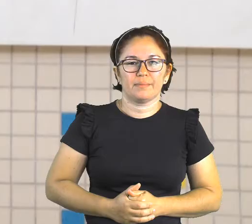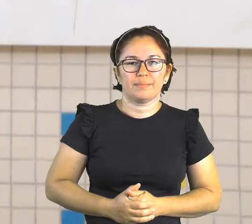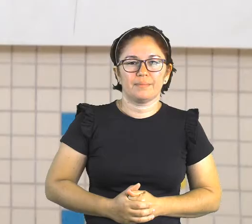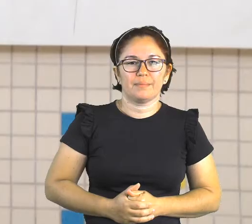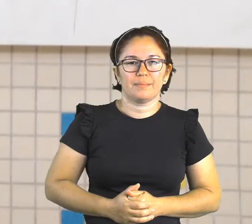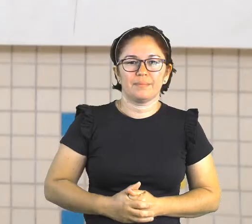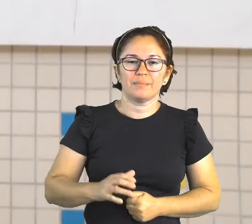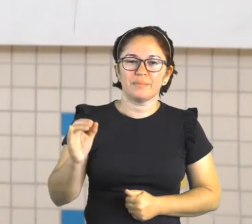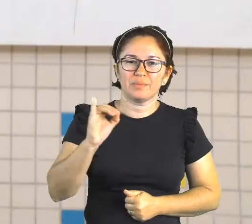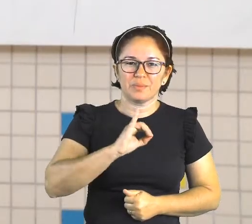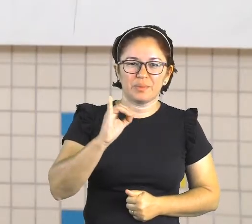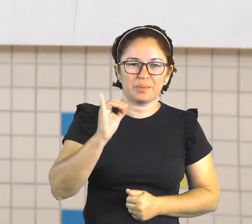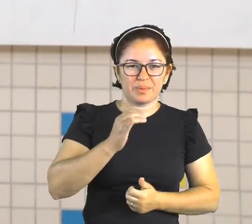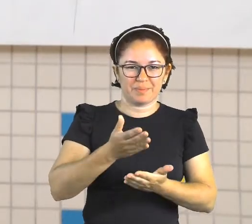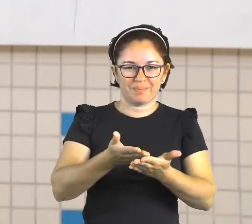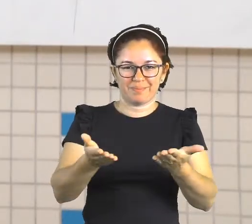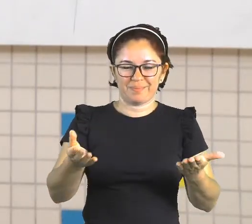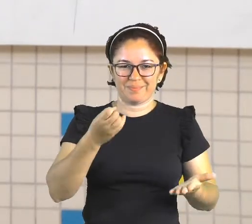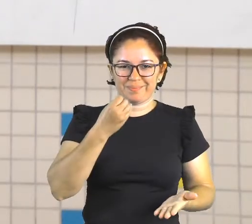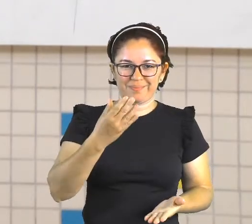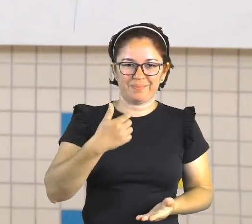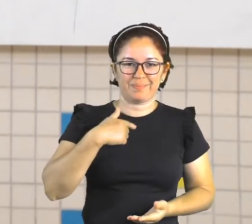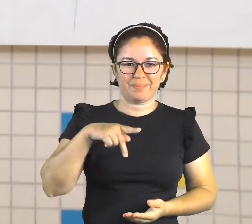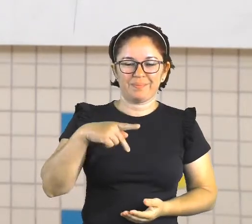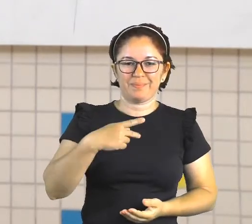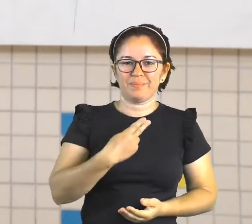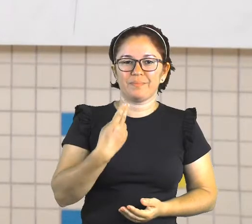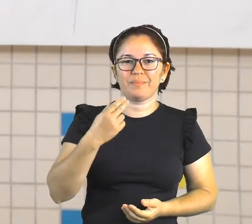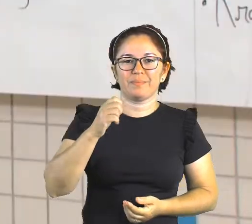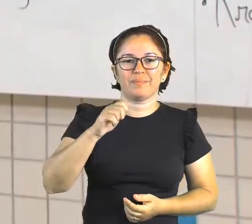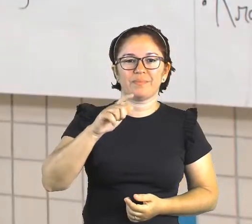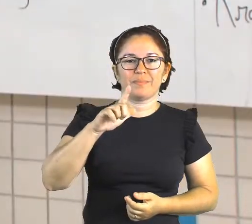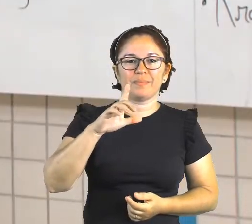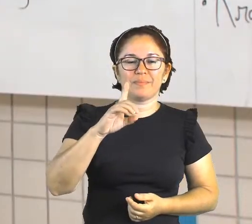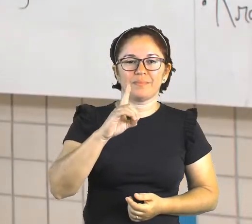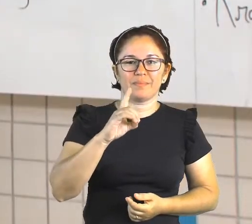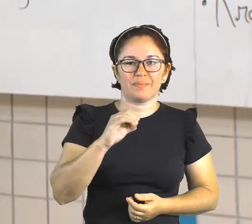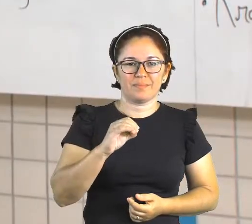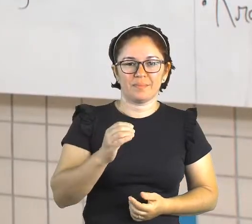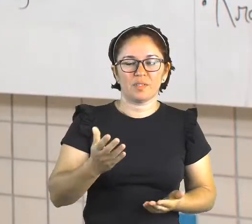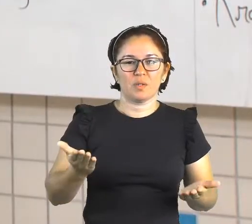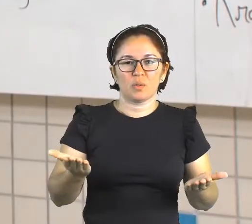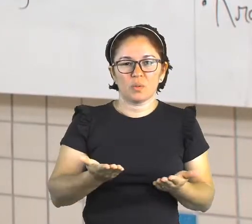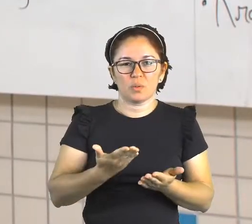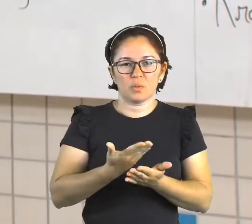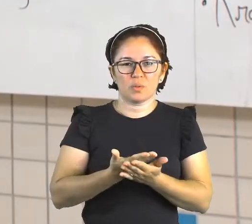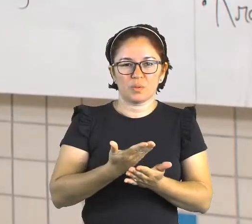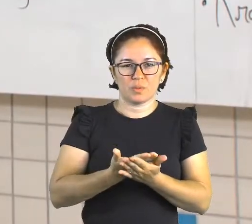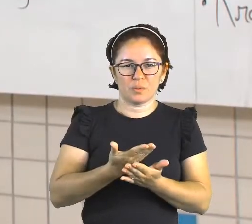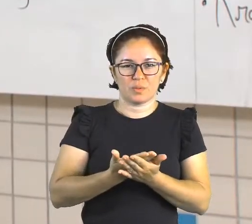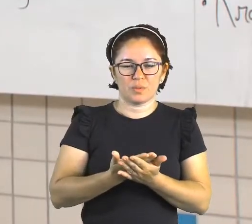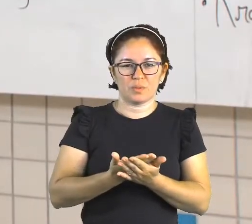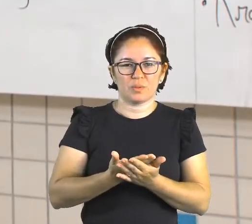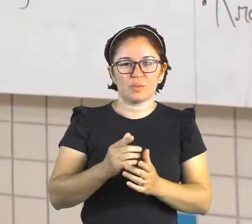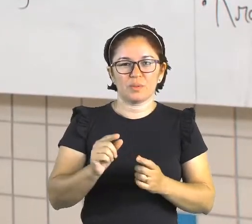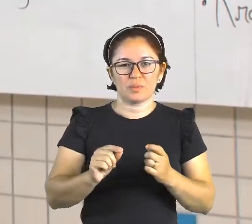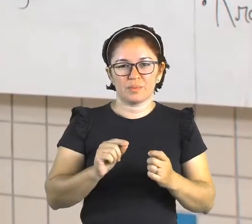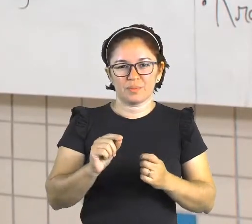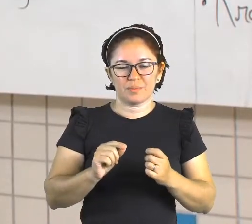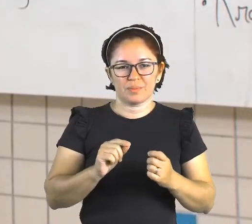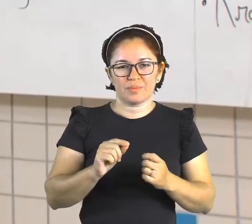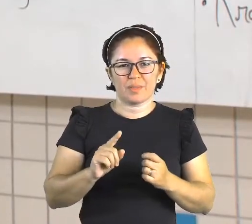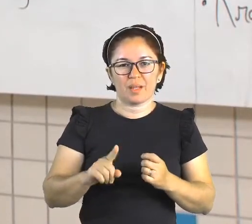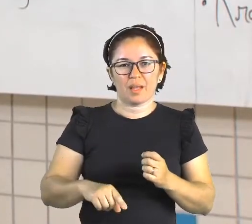Olá pessoal, tudo bem? Eu sou o professor Aldo. Nós viemos para mais uma aula, a aula de número